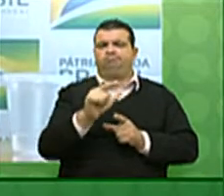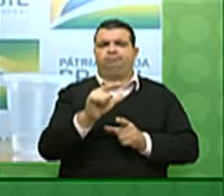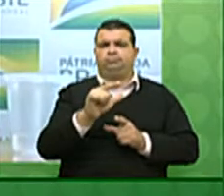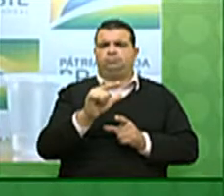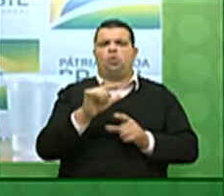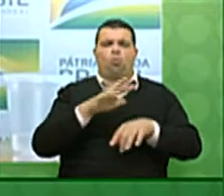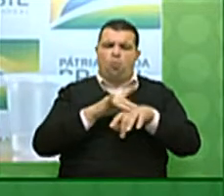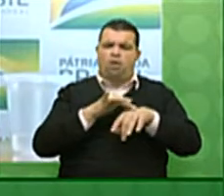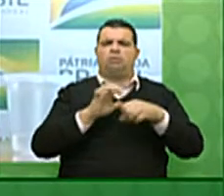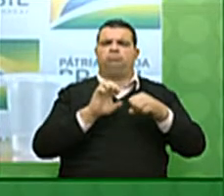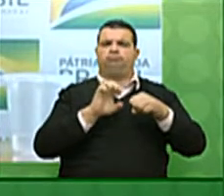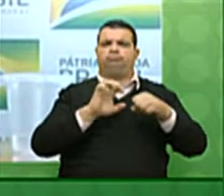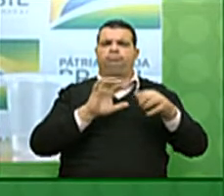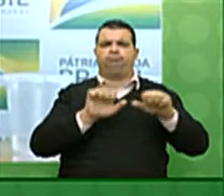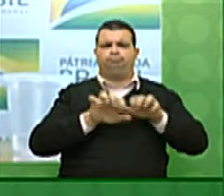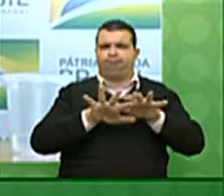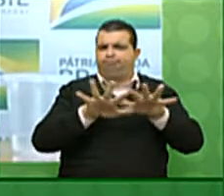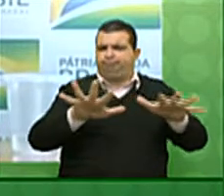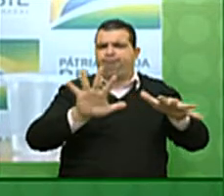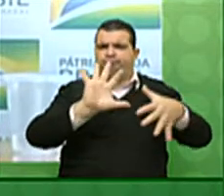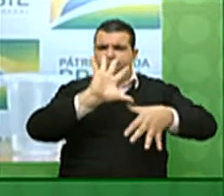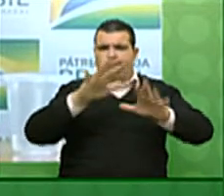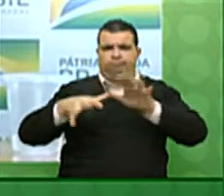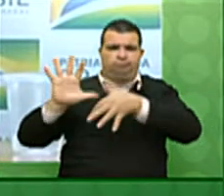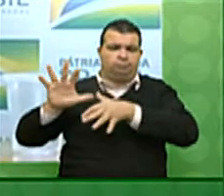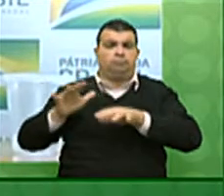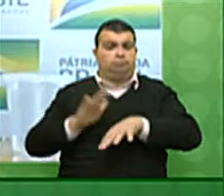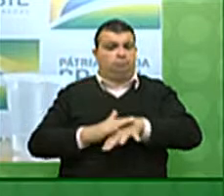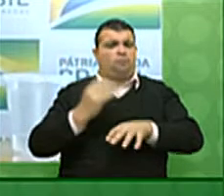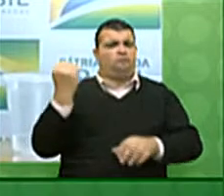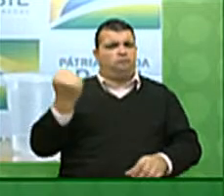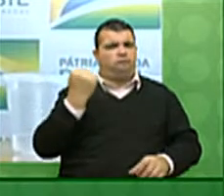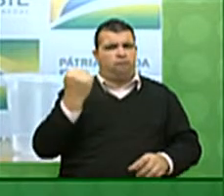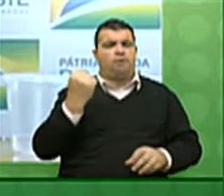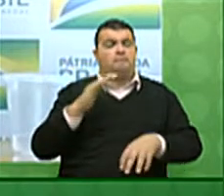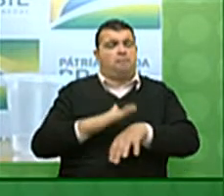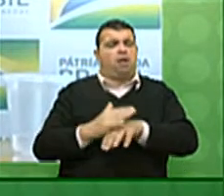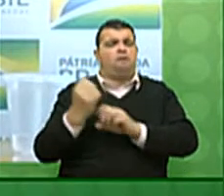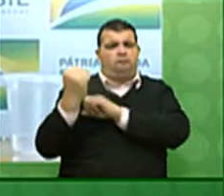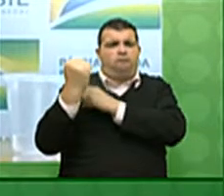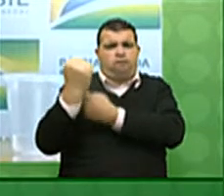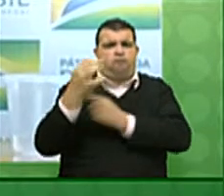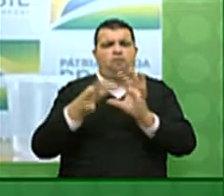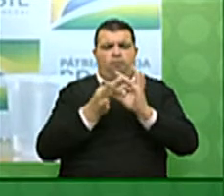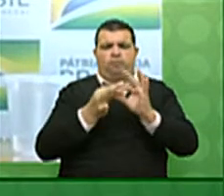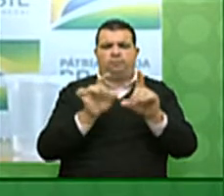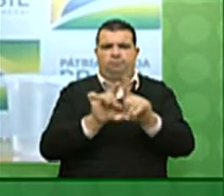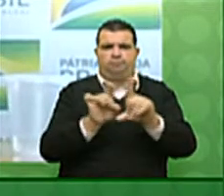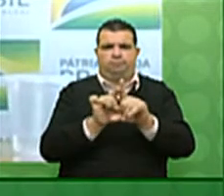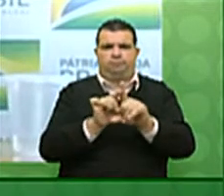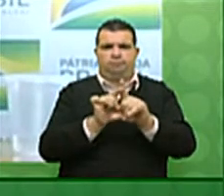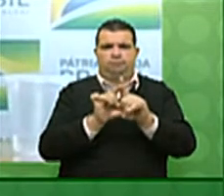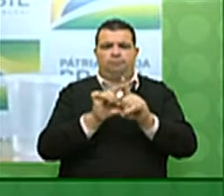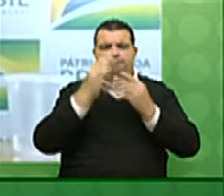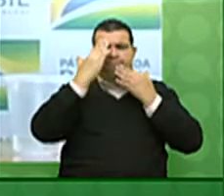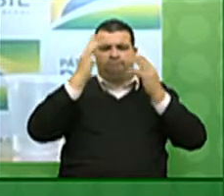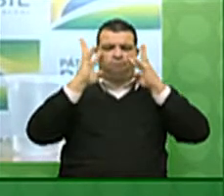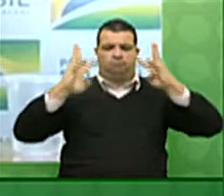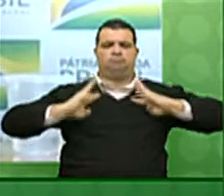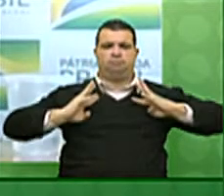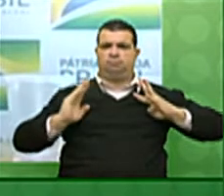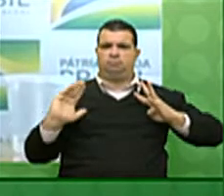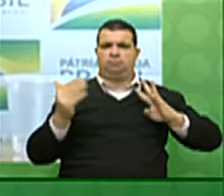pandemia mais fortes e mais unidos ainda. Muito obrigado pela atenção de todas e de todos